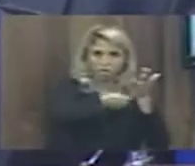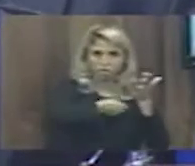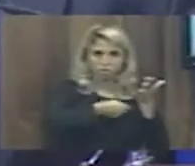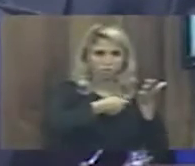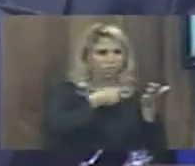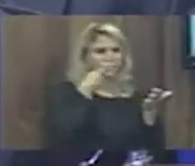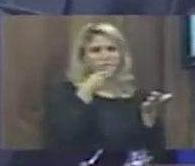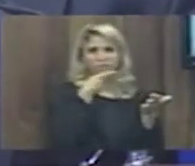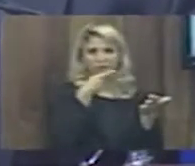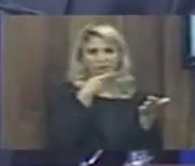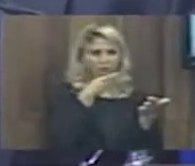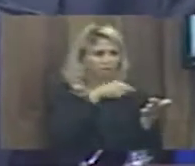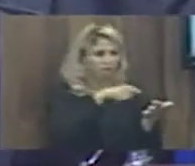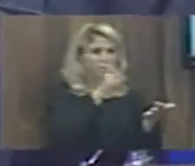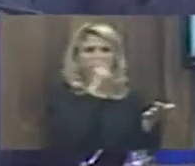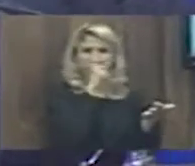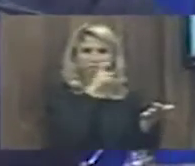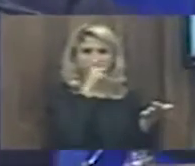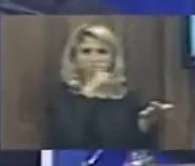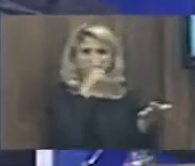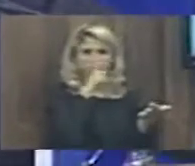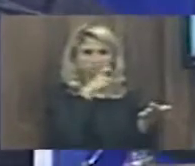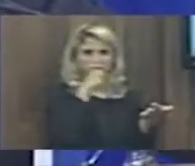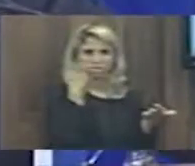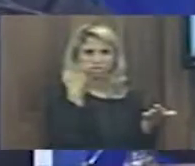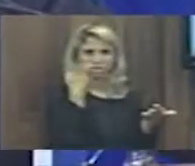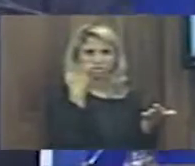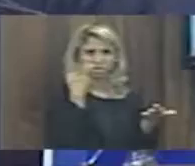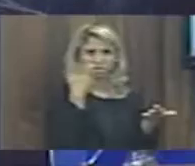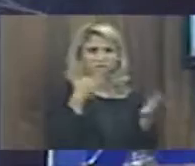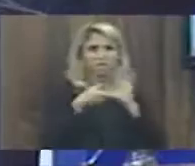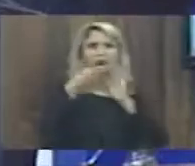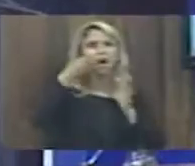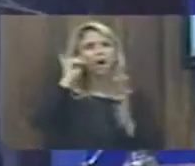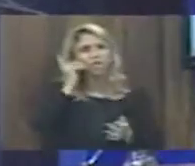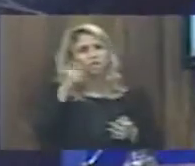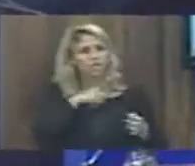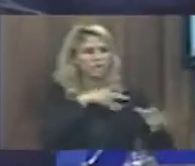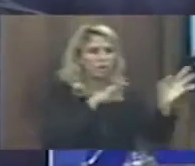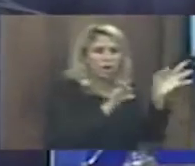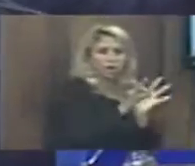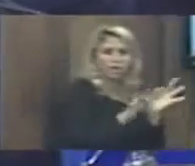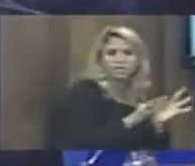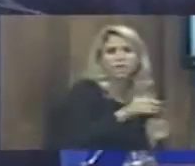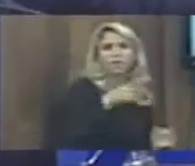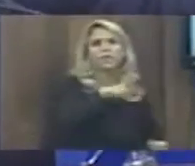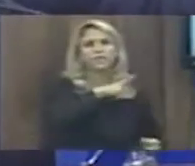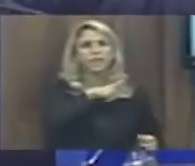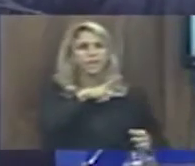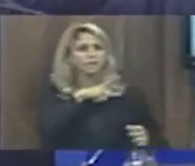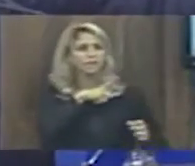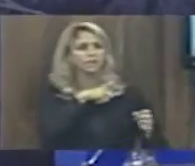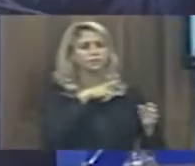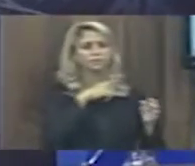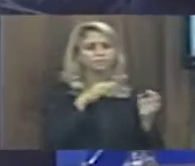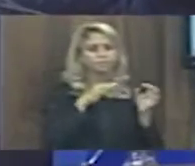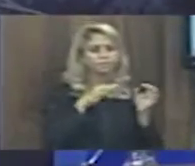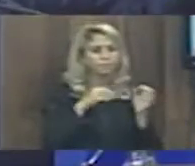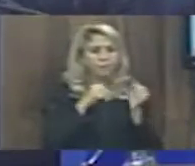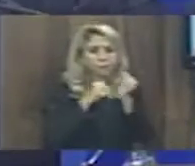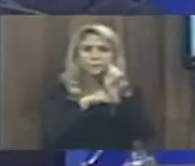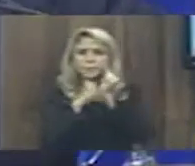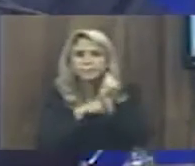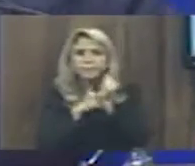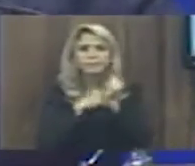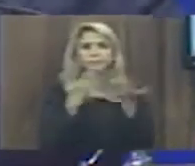história, que foi proposital, que está faltando medicamento nas unidades, nas emergências, de